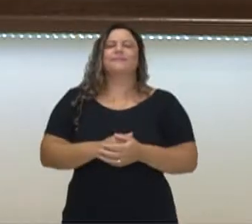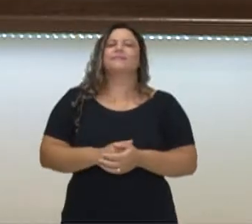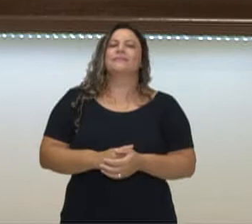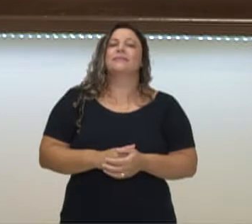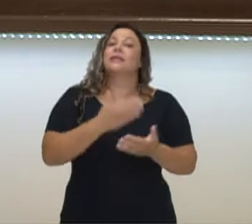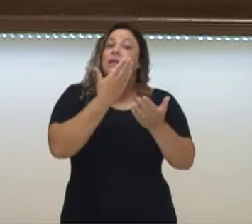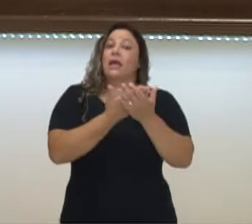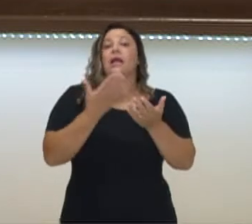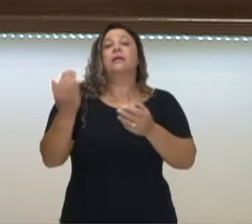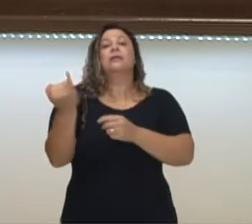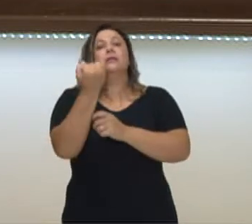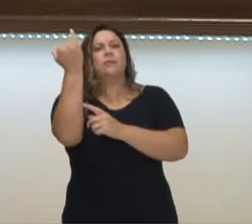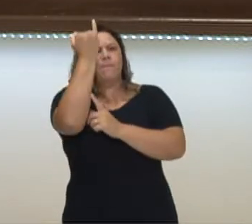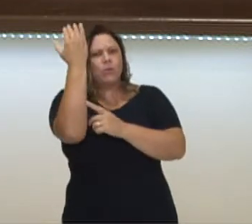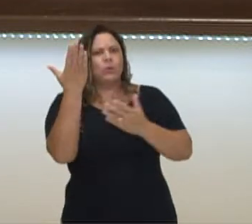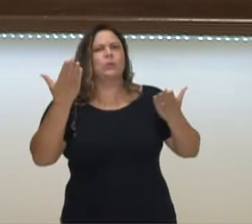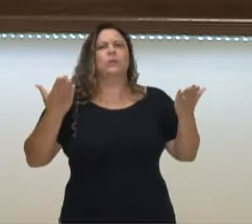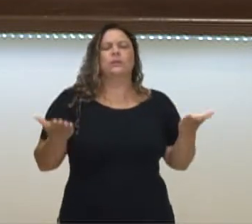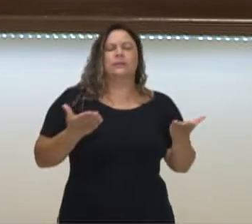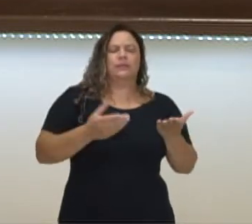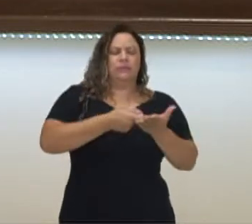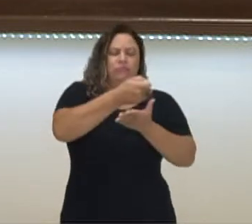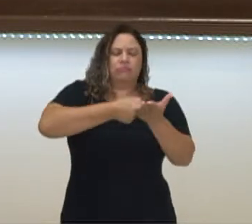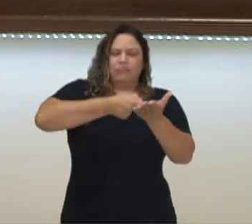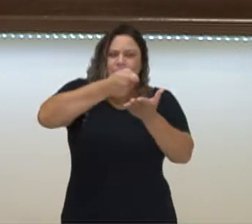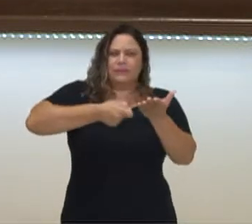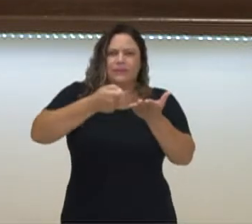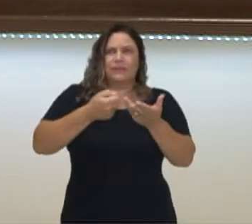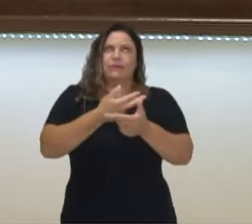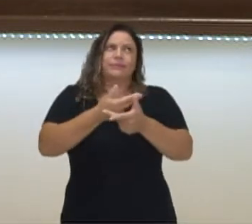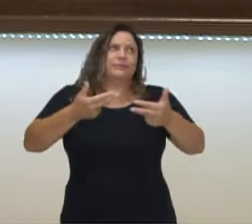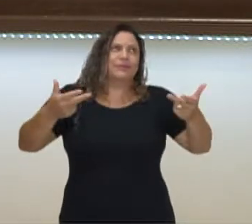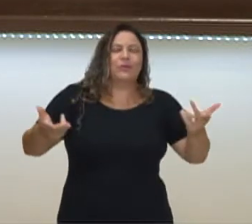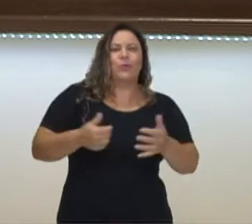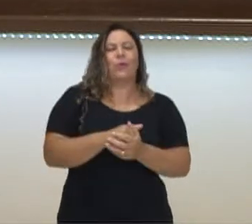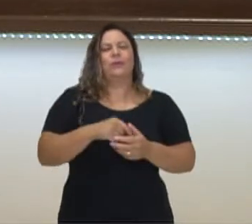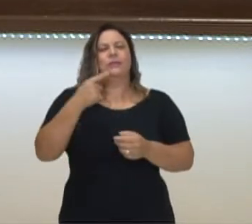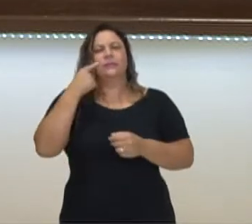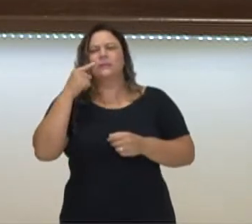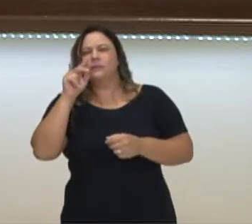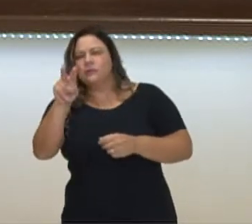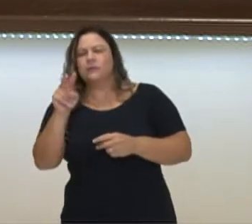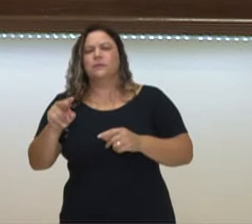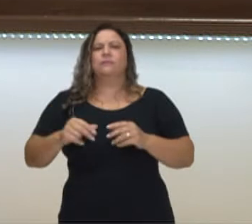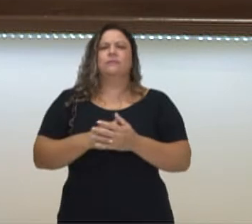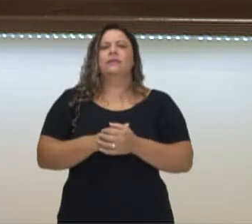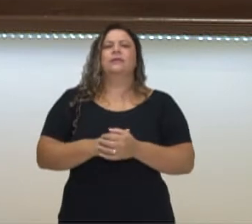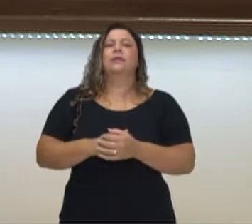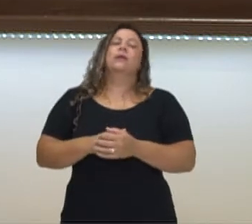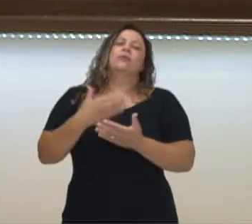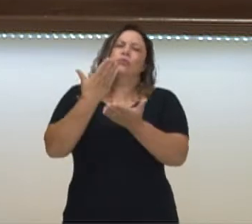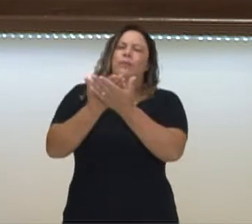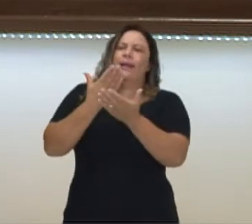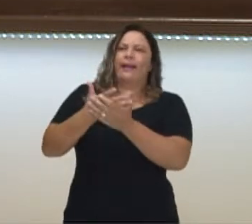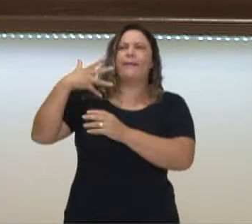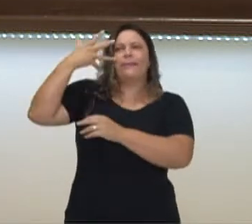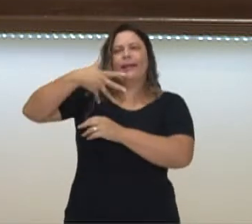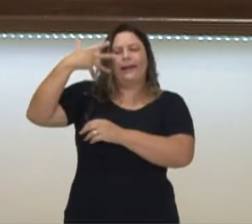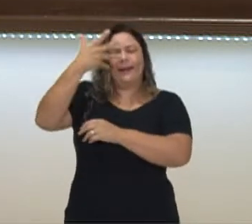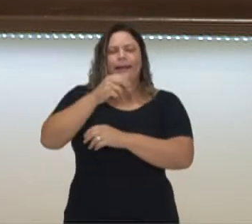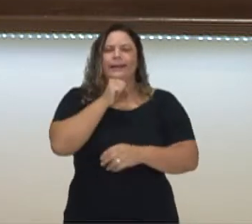importante a gente anotar, gente? Olha, com tanta coisa que você ouve numa aula, numa palestra, numa entrevista, numa